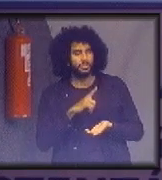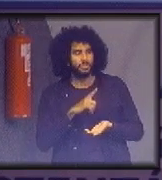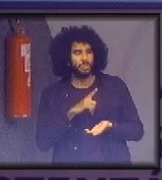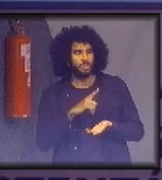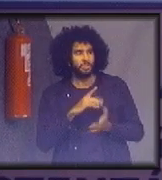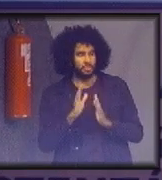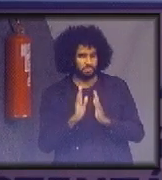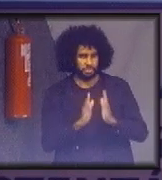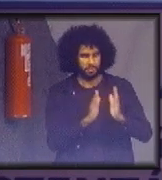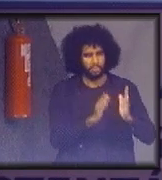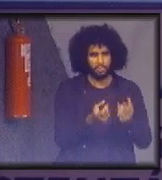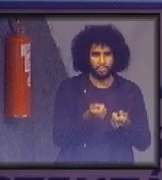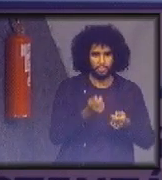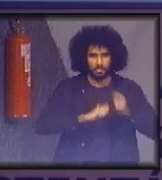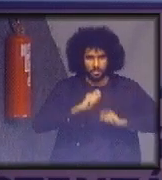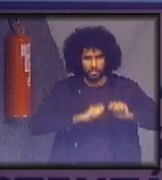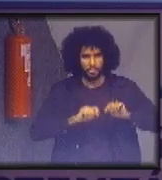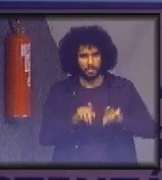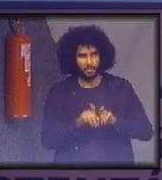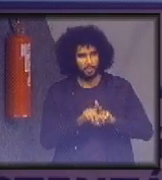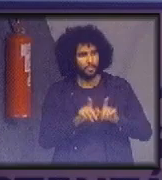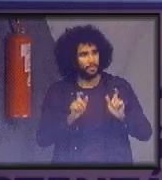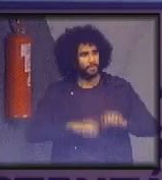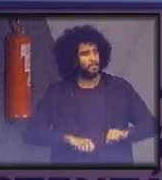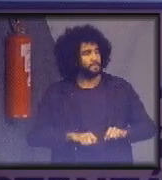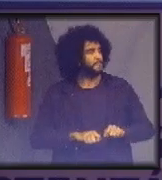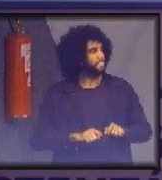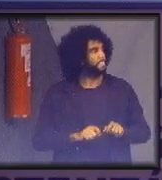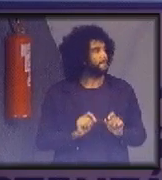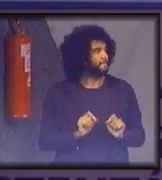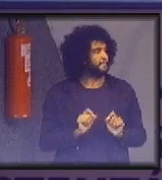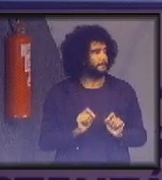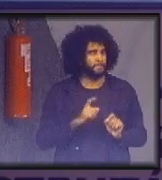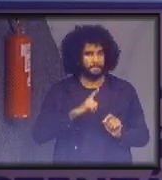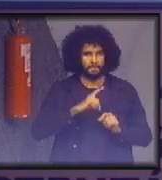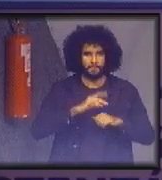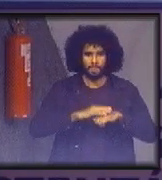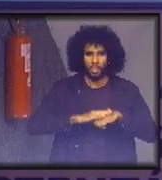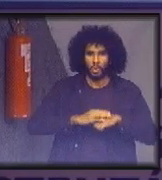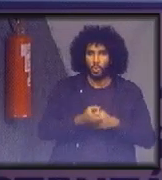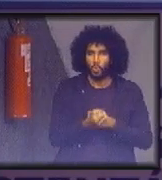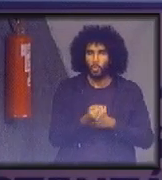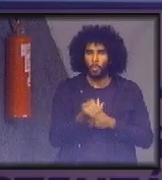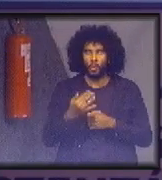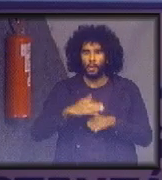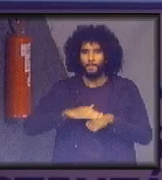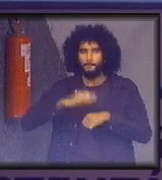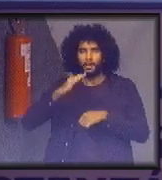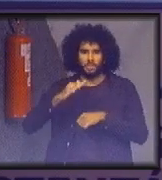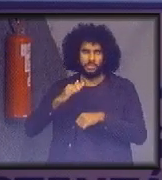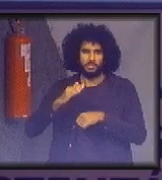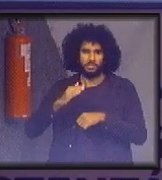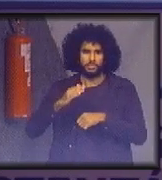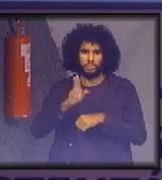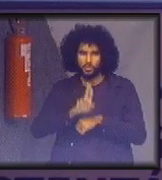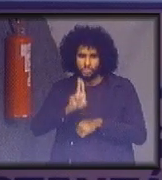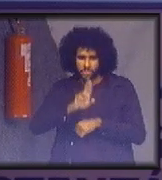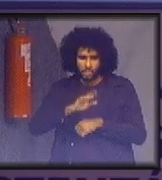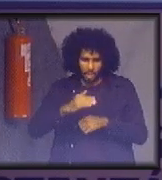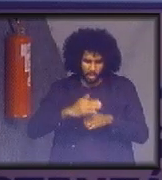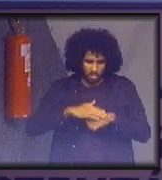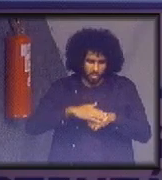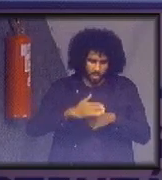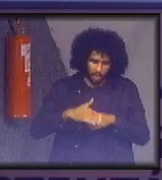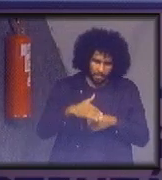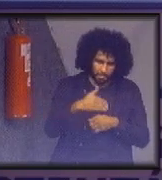processo econômico e poderia, com isso, aumentar o seu valor de uso ao longo do tempo. Em